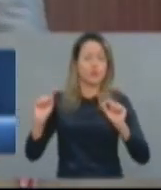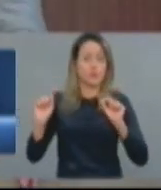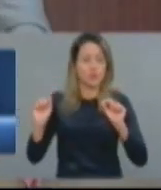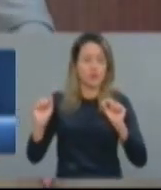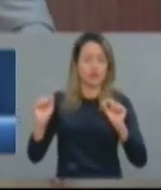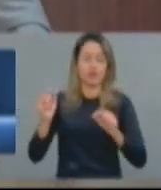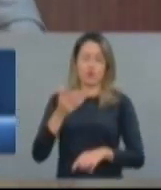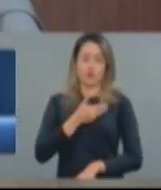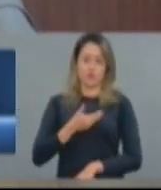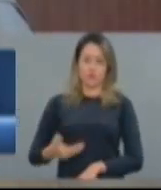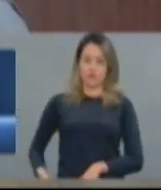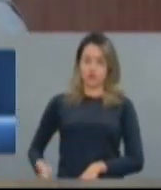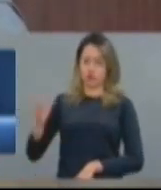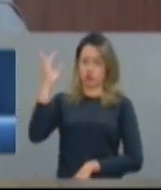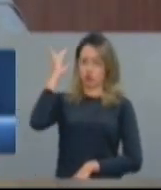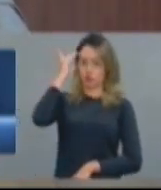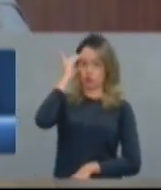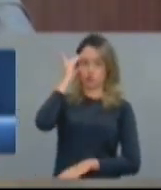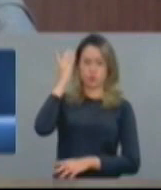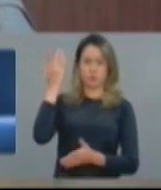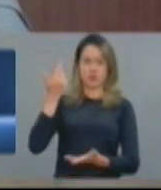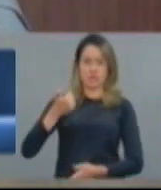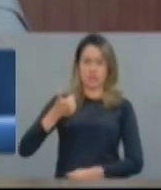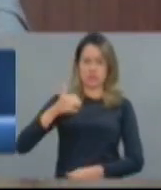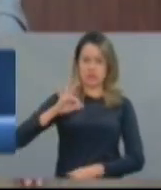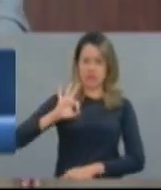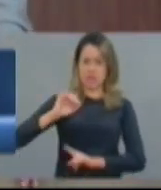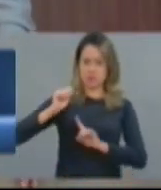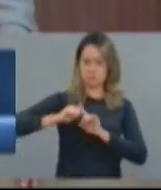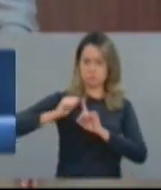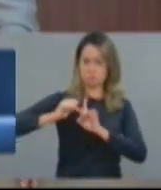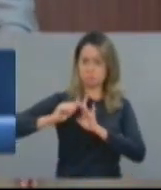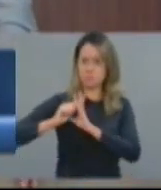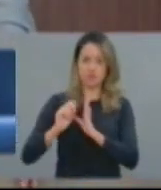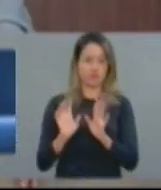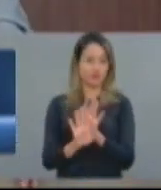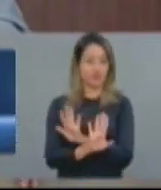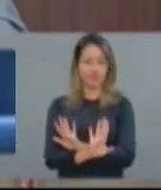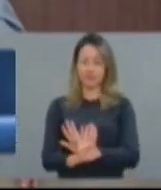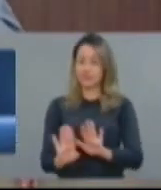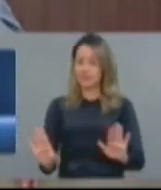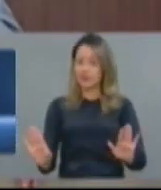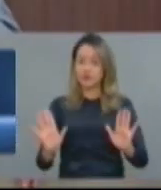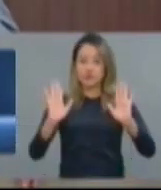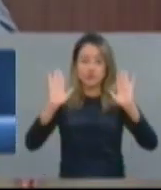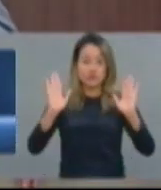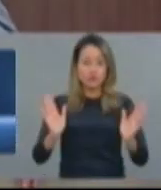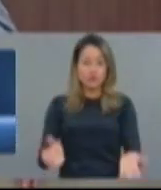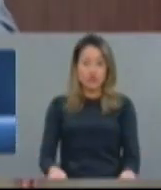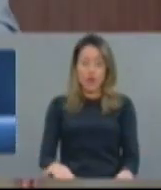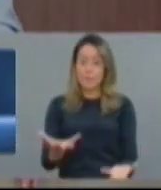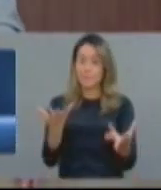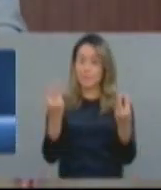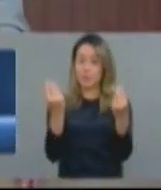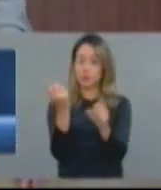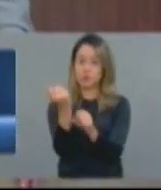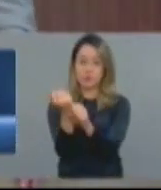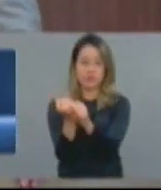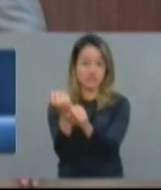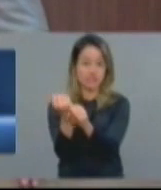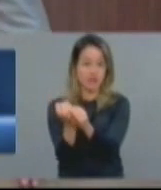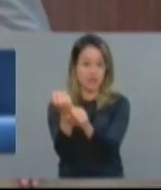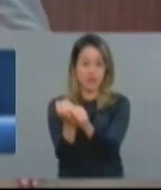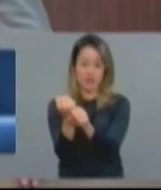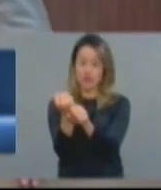governo da presidente Dilma só tem dez meses, mas na realidade eles estão há quase 13 anos no poder. Enquanto